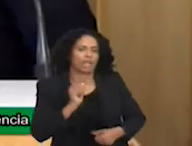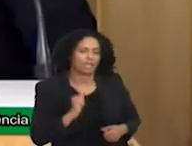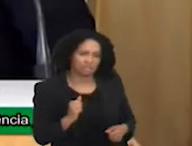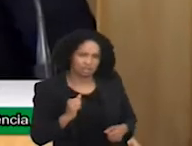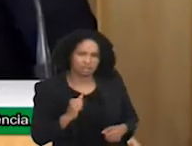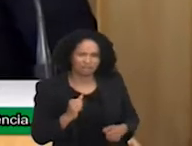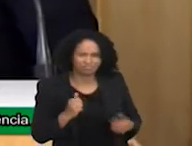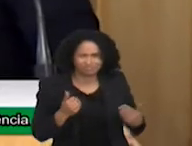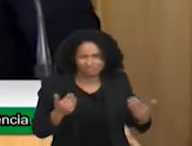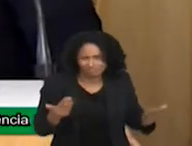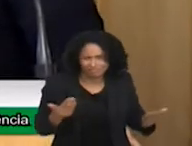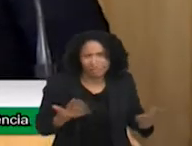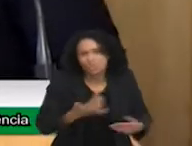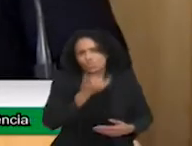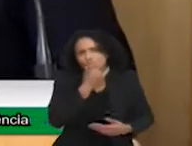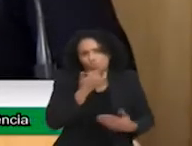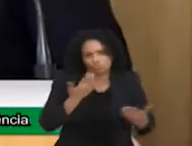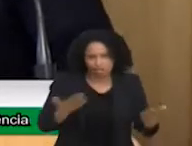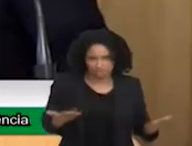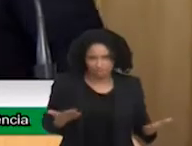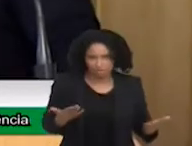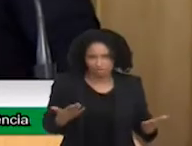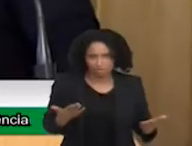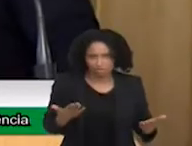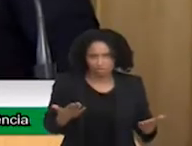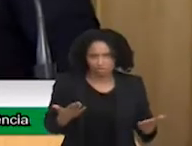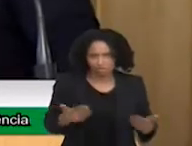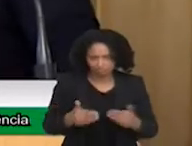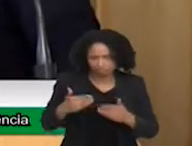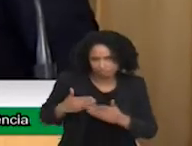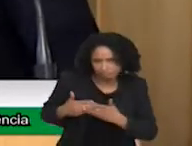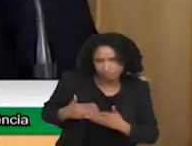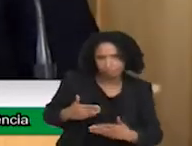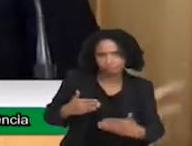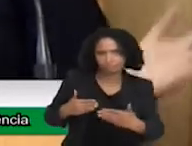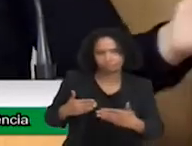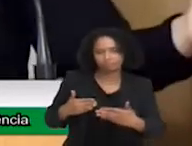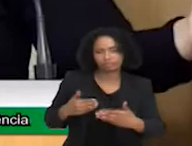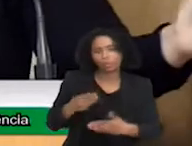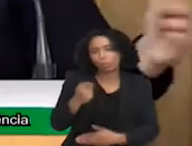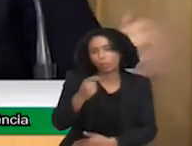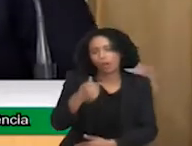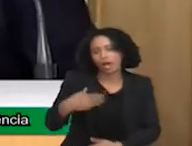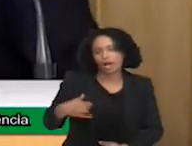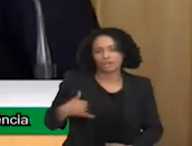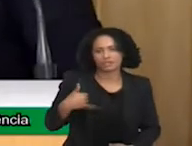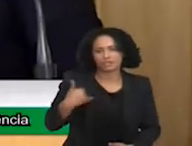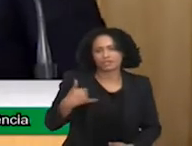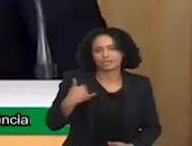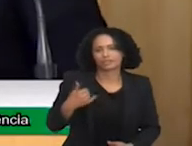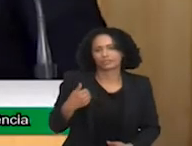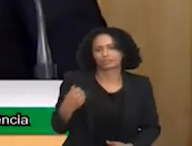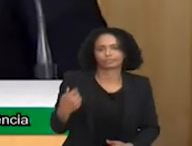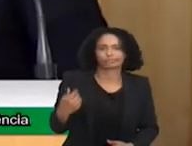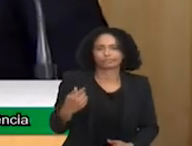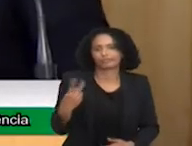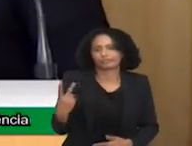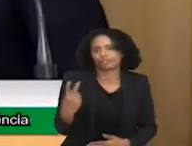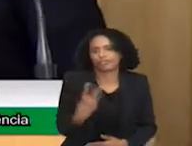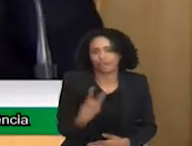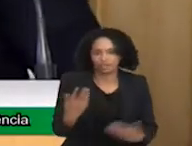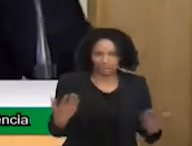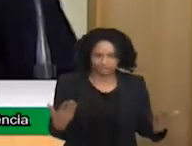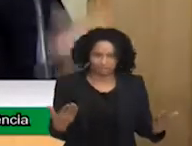43. Eu vou estar com quantos anos? E aí? Cadê as residências assistidas? Onde eu vou pôr meu filho?